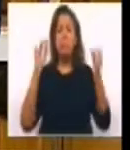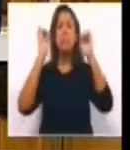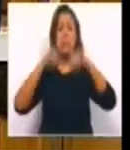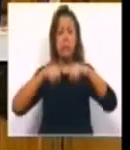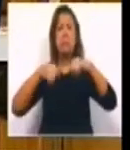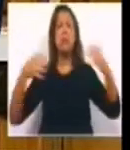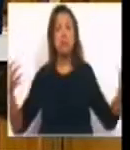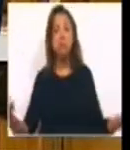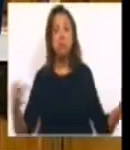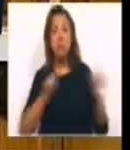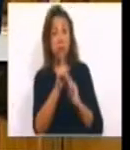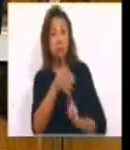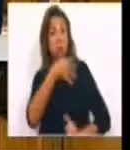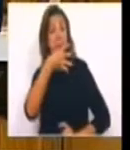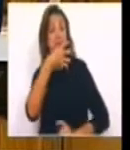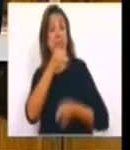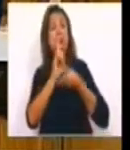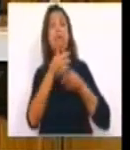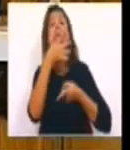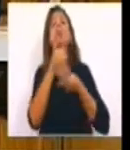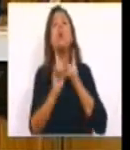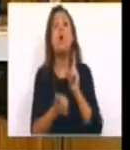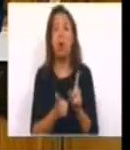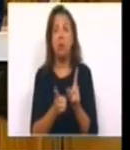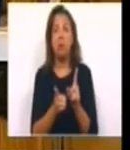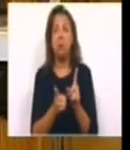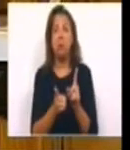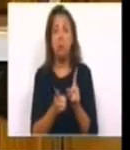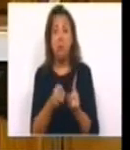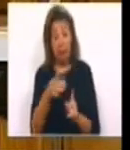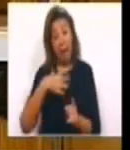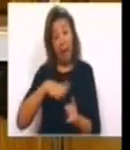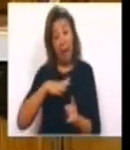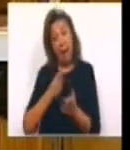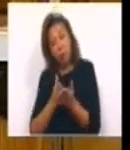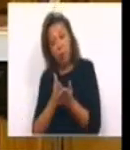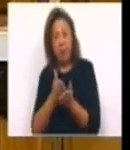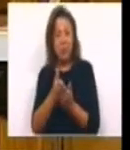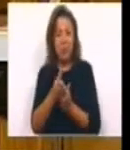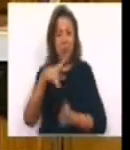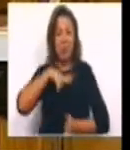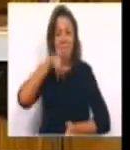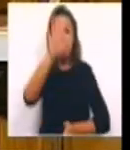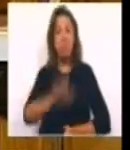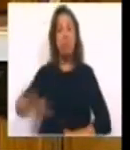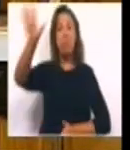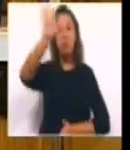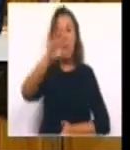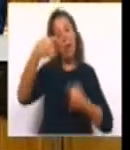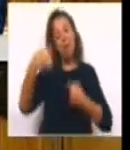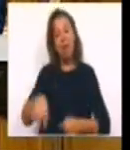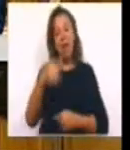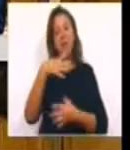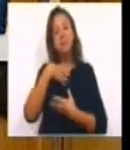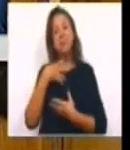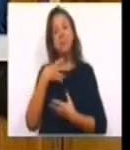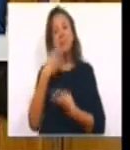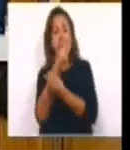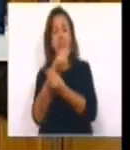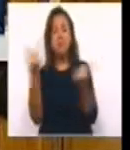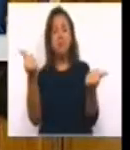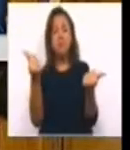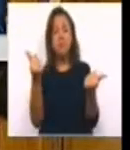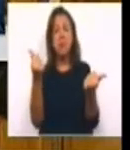Deputado. O que o Sr. Deputado disse é que quer continuar em Portugal a ter uma solução que permite a uma